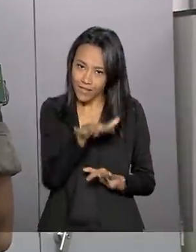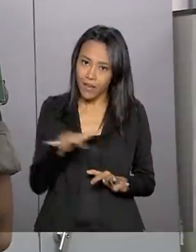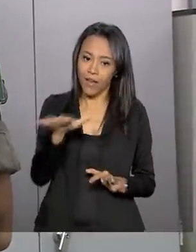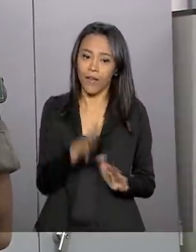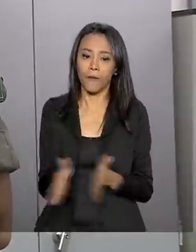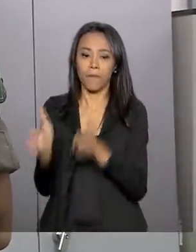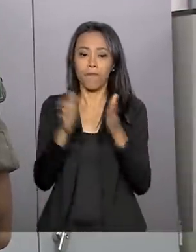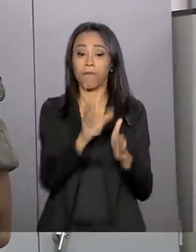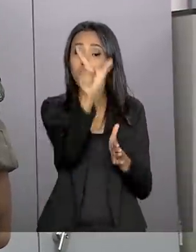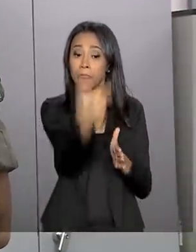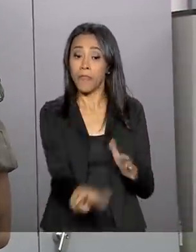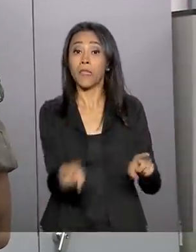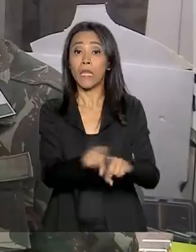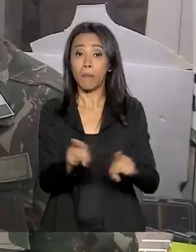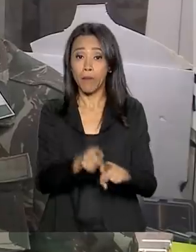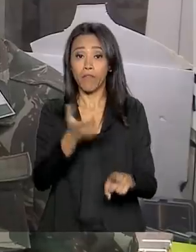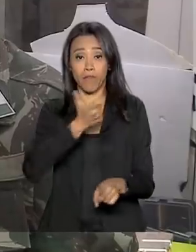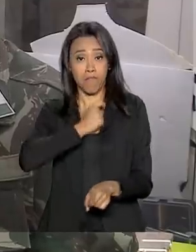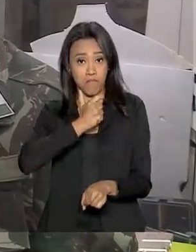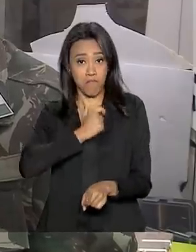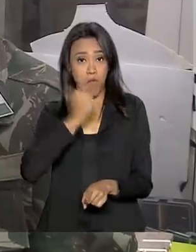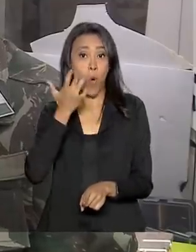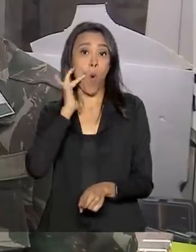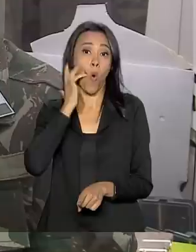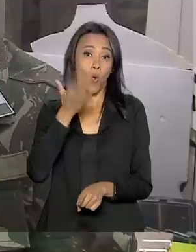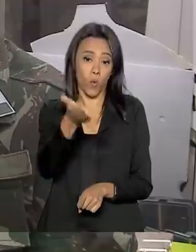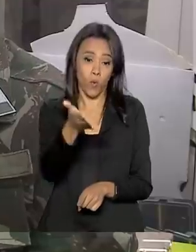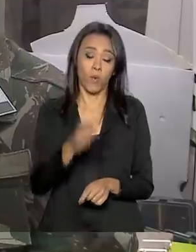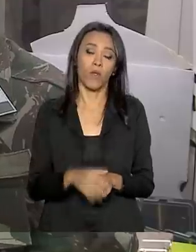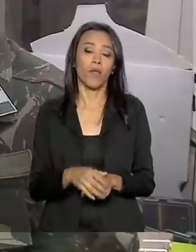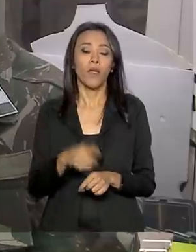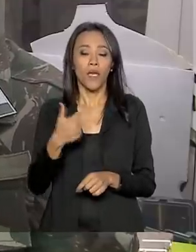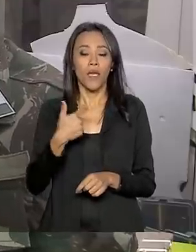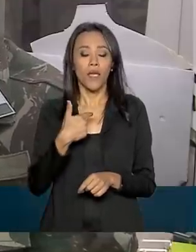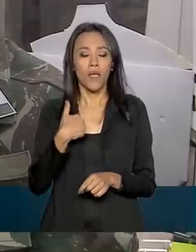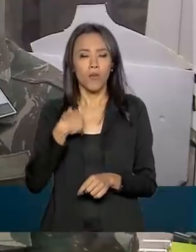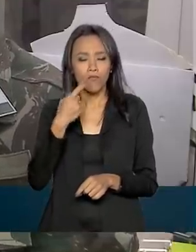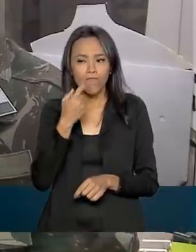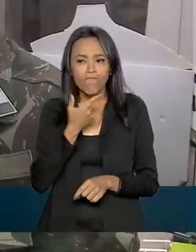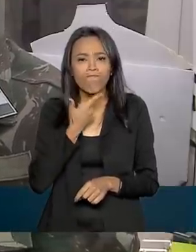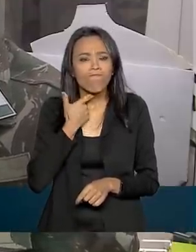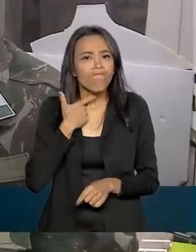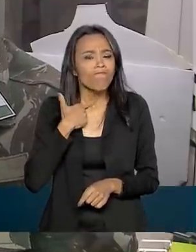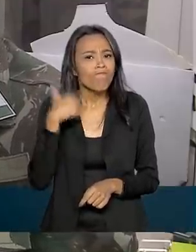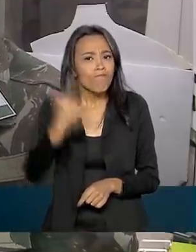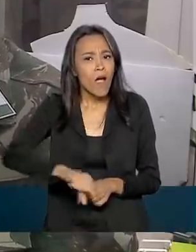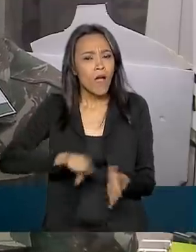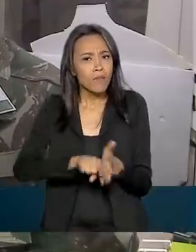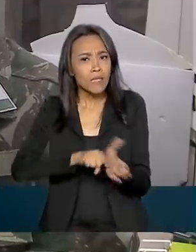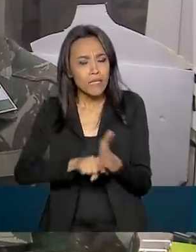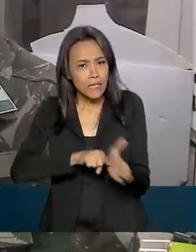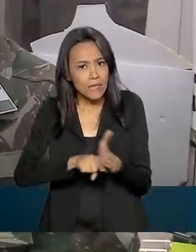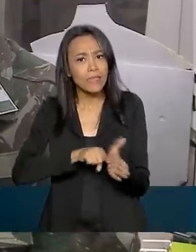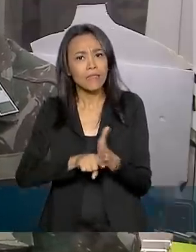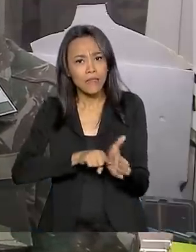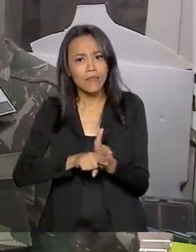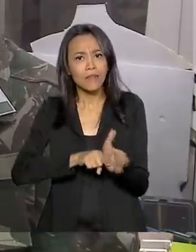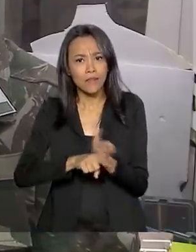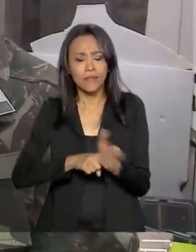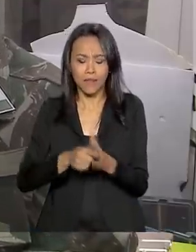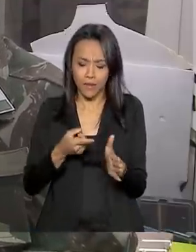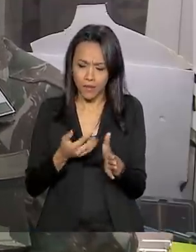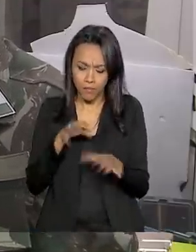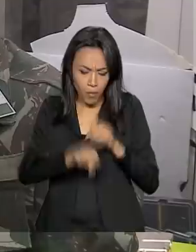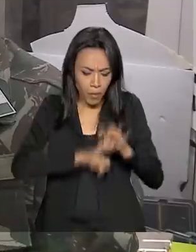Germano também foi medalhista de ouro. Após eu fazer a Olimpíada, eu tive um interesse maior, pude pesquisar mais. Comecei a